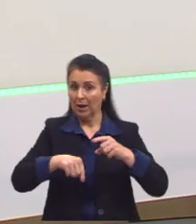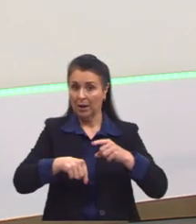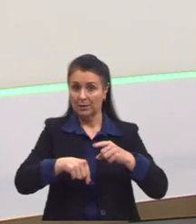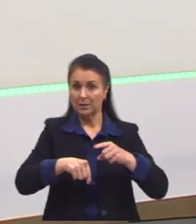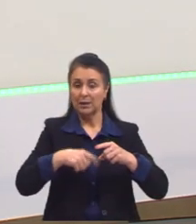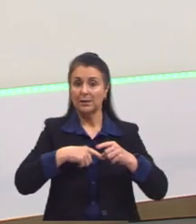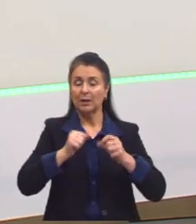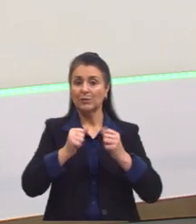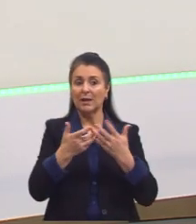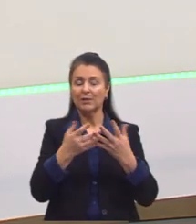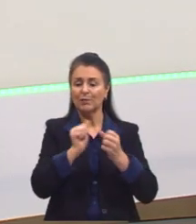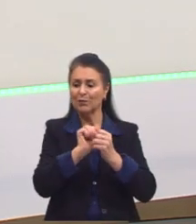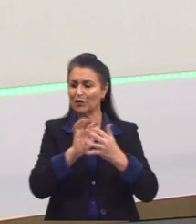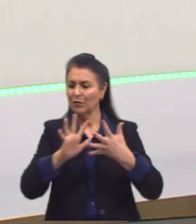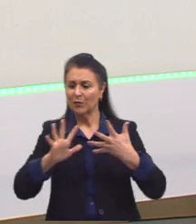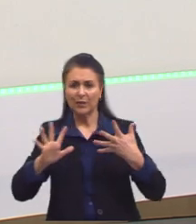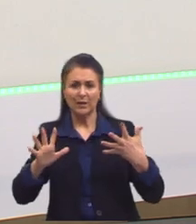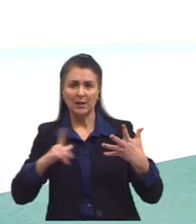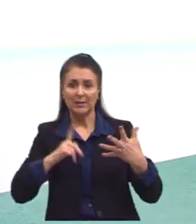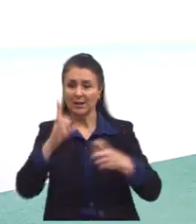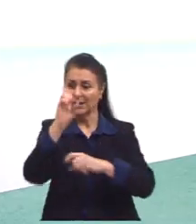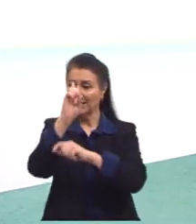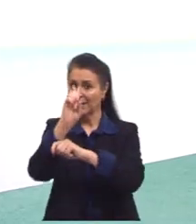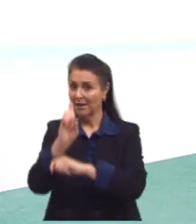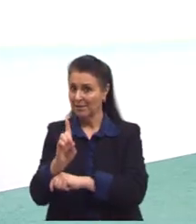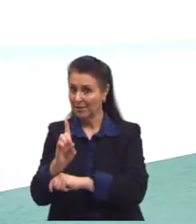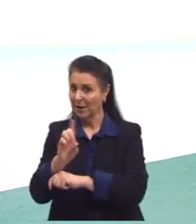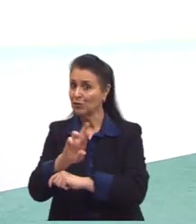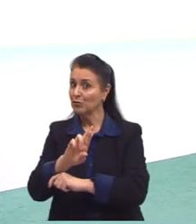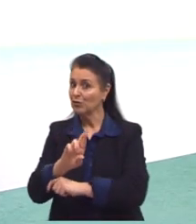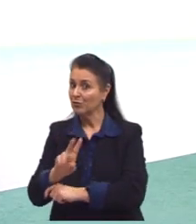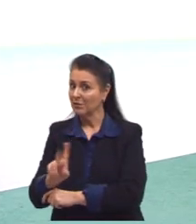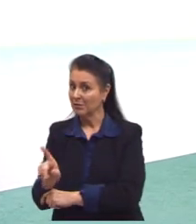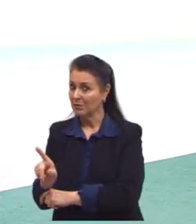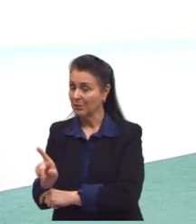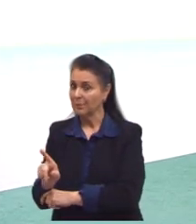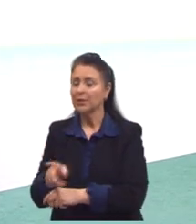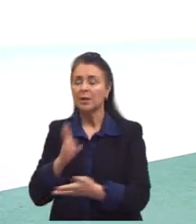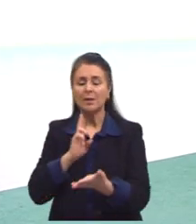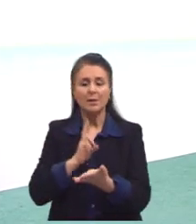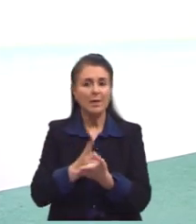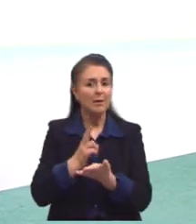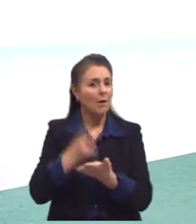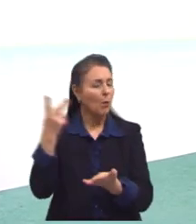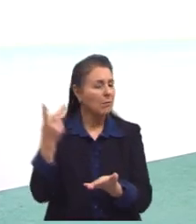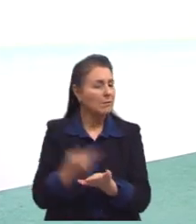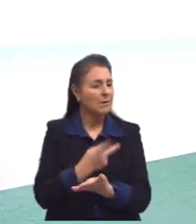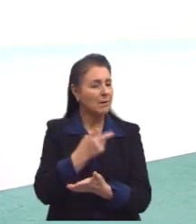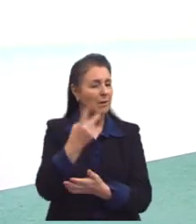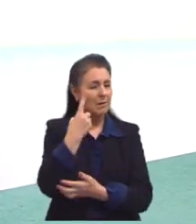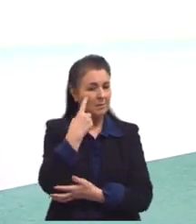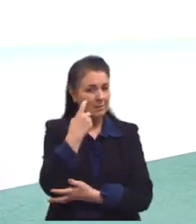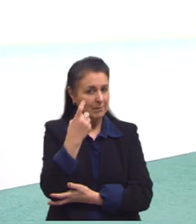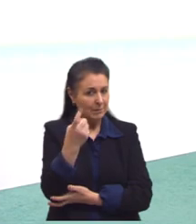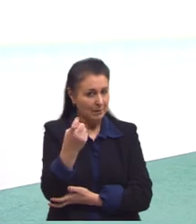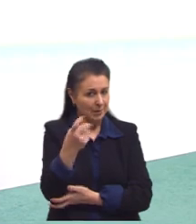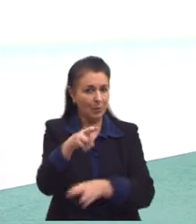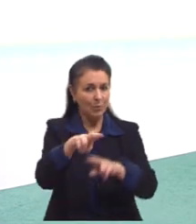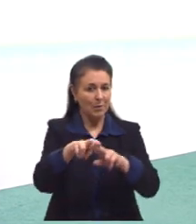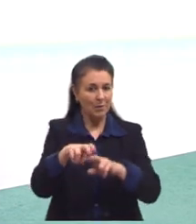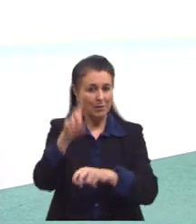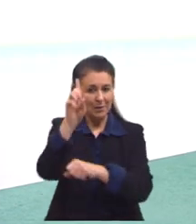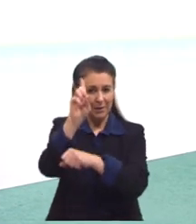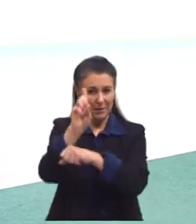ruídos, eles têm densidades diferentes. E sempre vai acontecer uma coisa interessante com a densidade. Então,